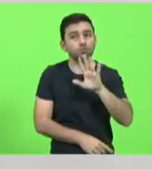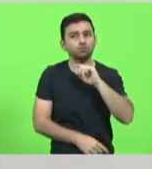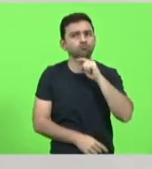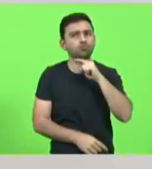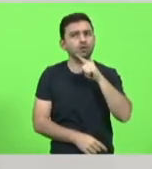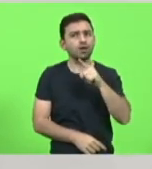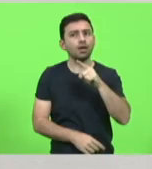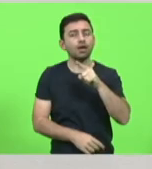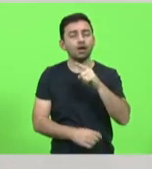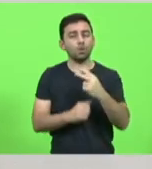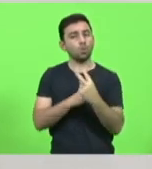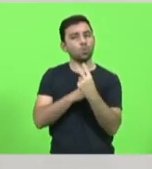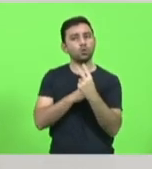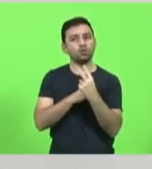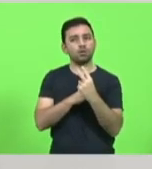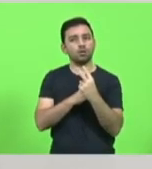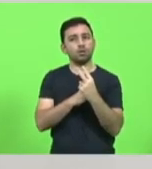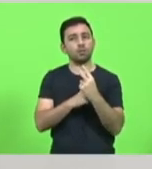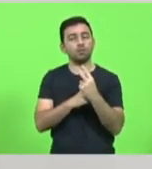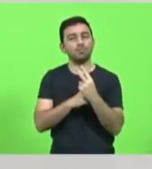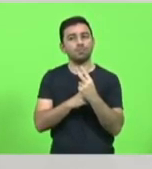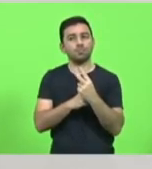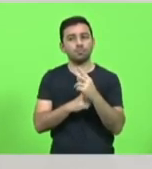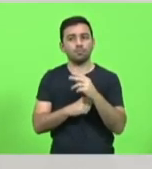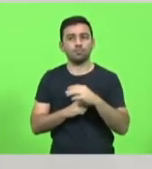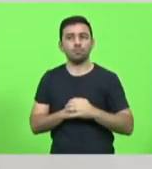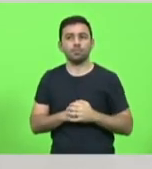mesmo que eu venha a ser contaminado,